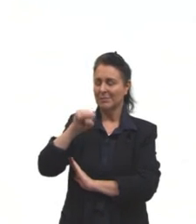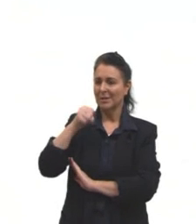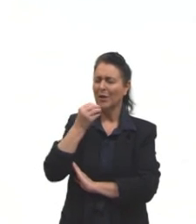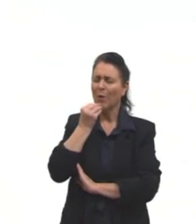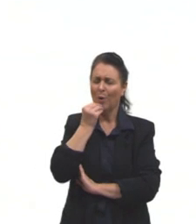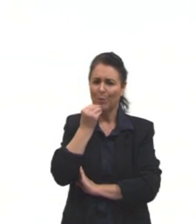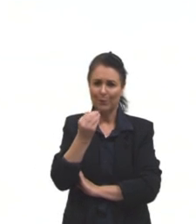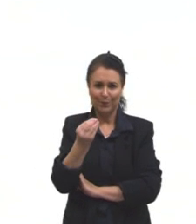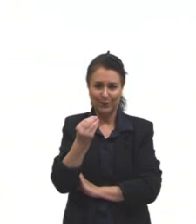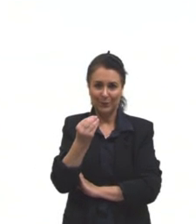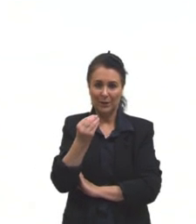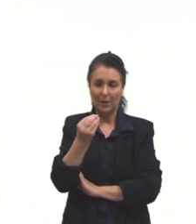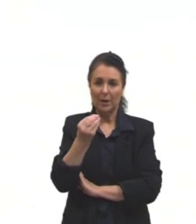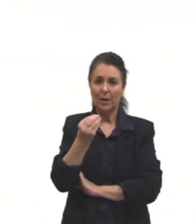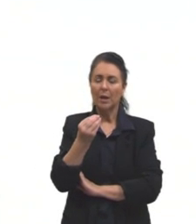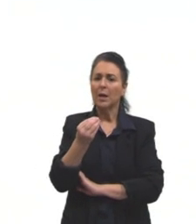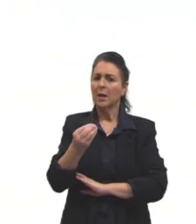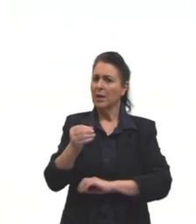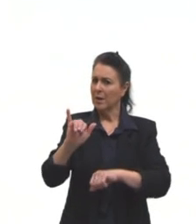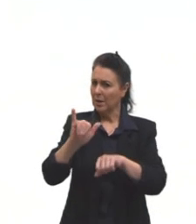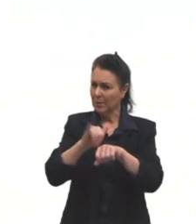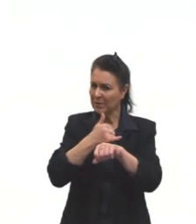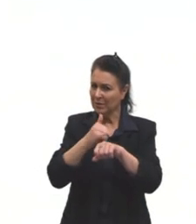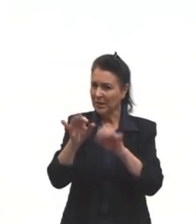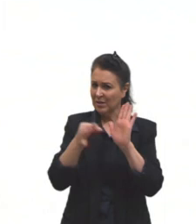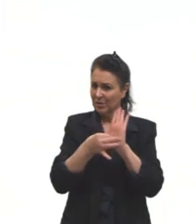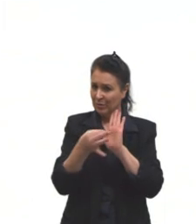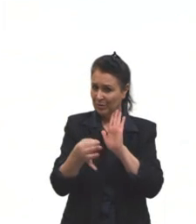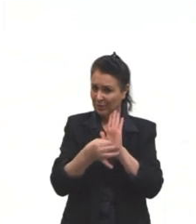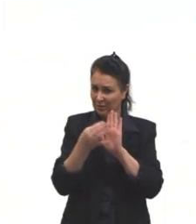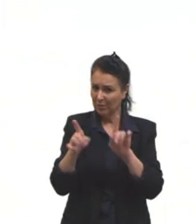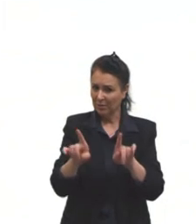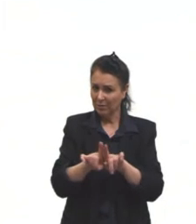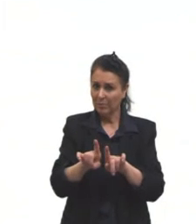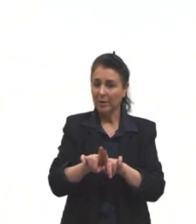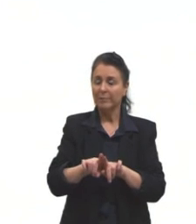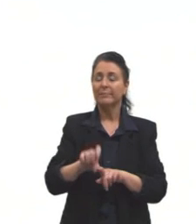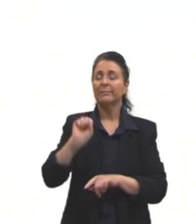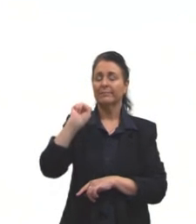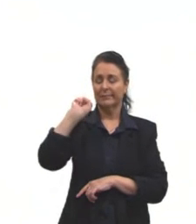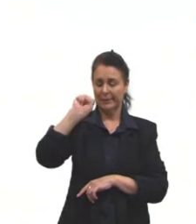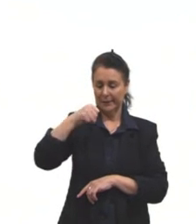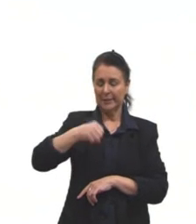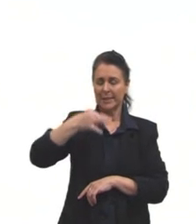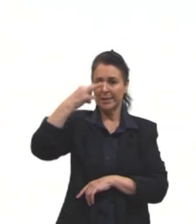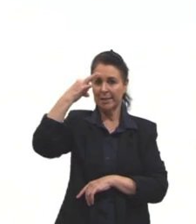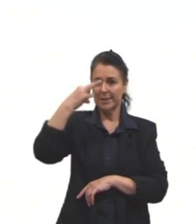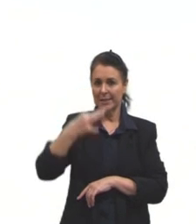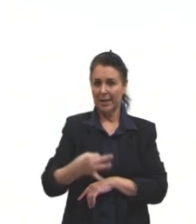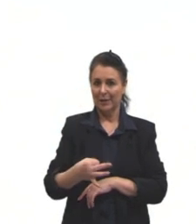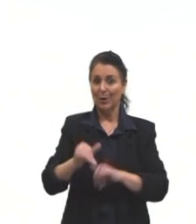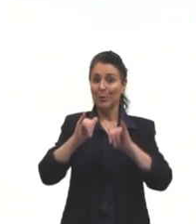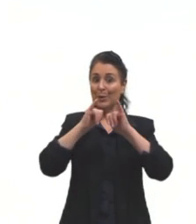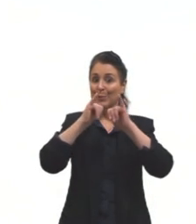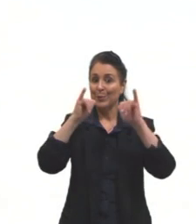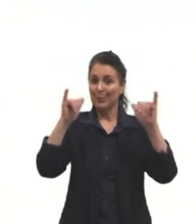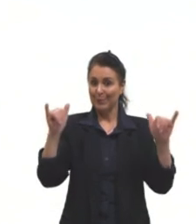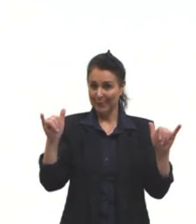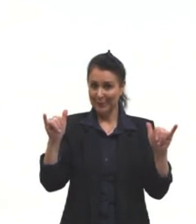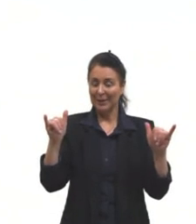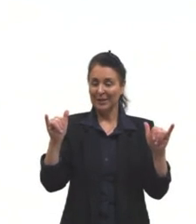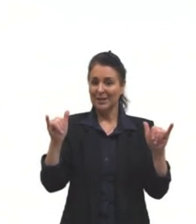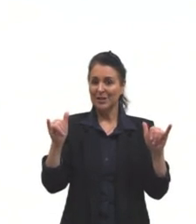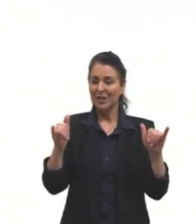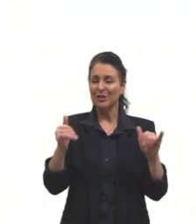E ela serve como estratégia de argumentação? Com certeza. Porque naquela propaganda, a gente vai se